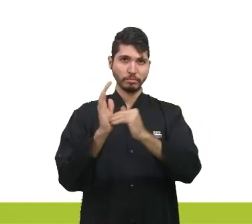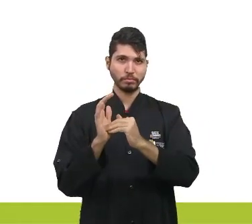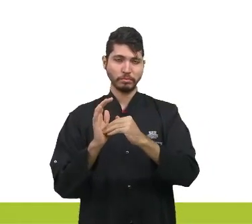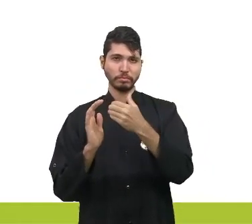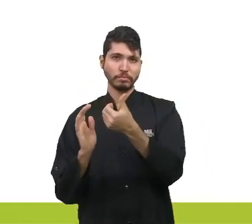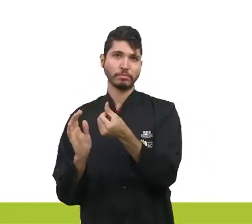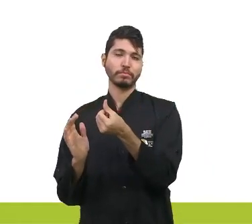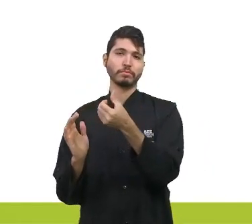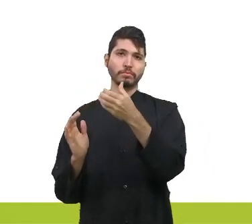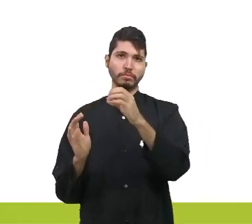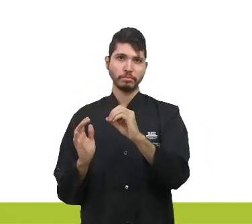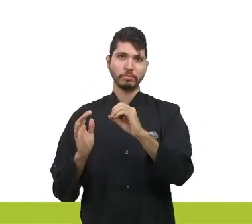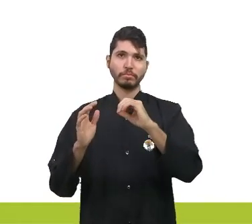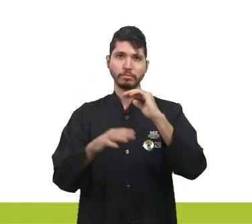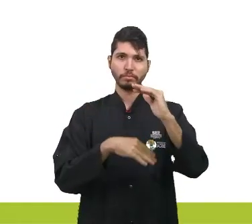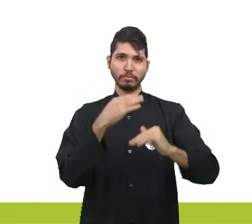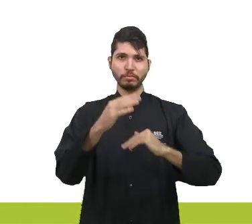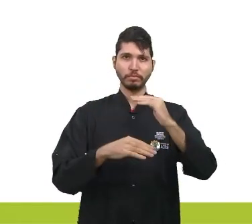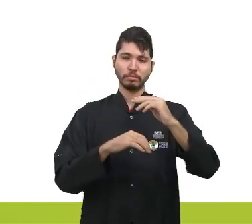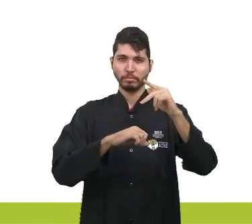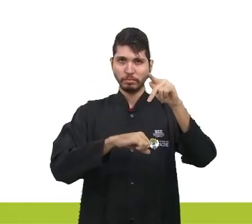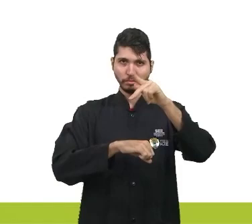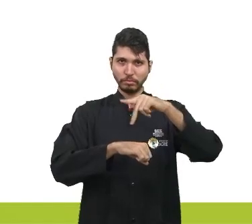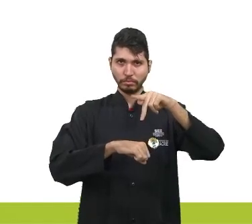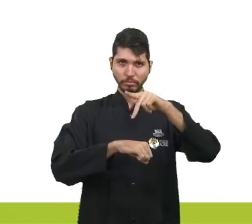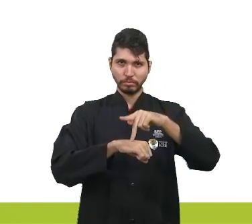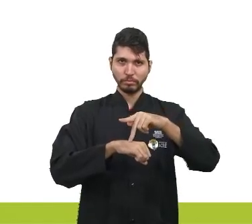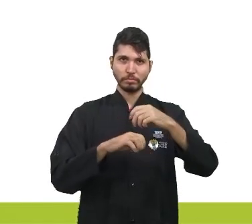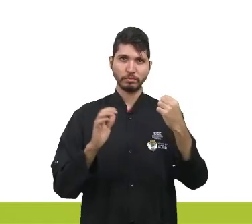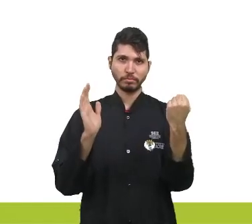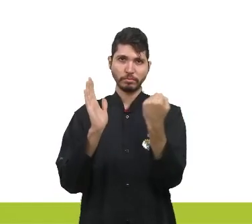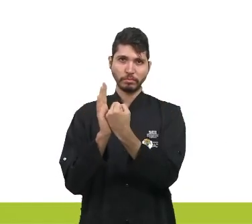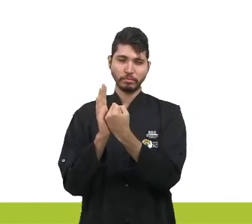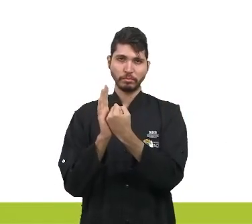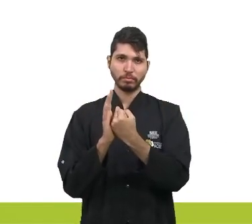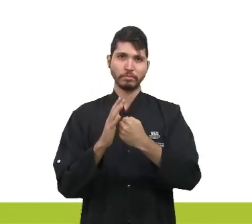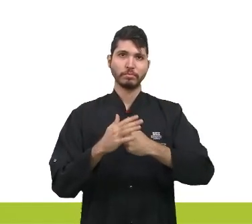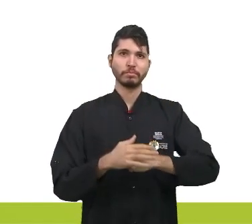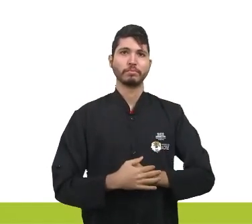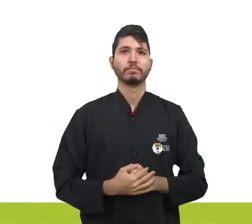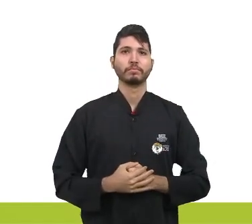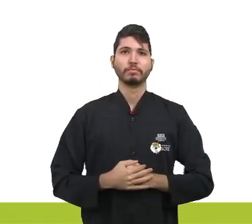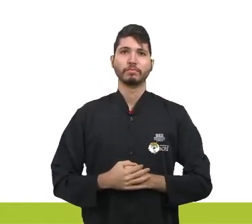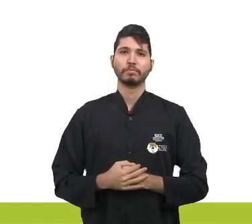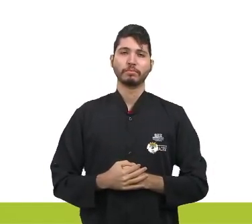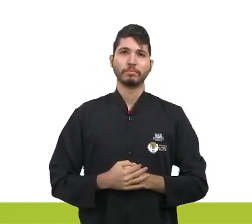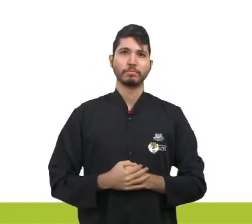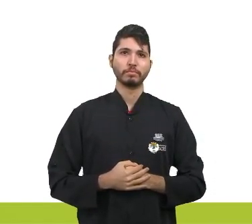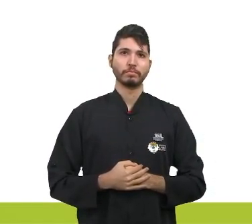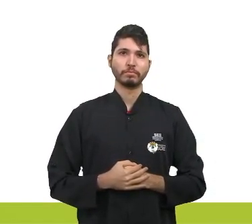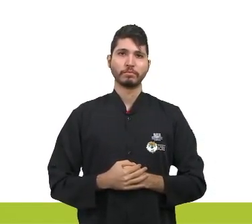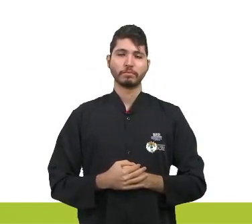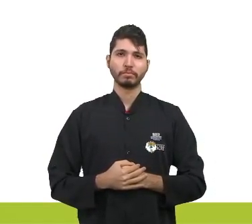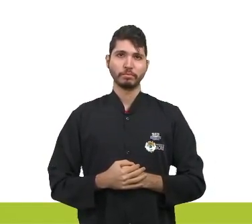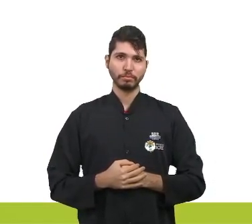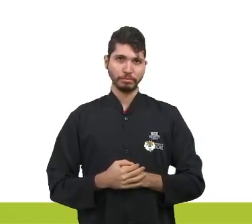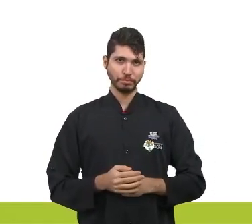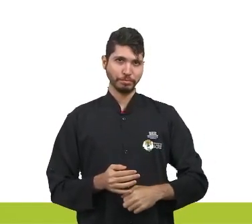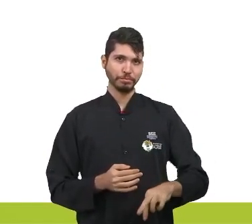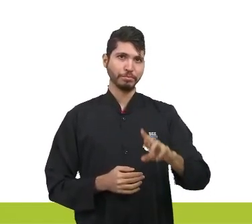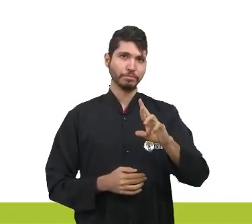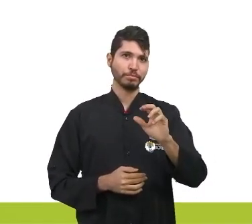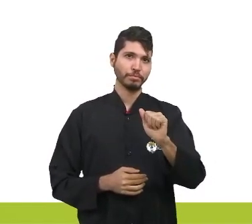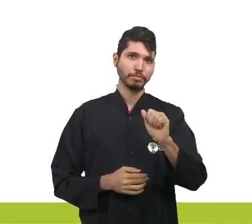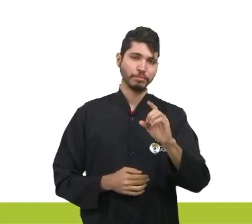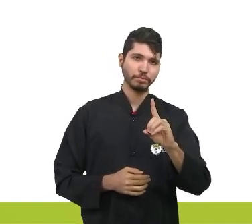o desenvolvimento do país foi marcado por letra A radicalidade nas agendas